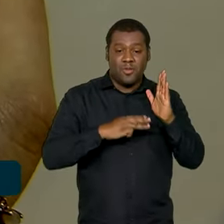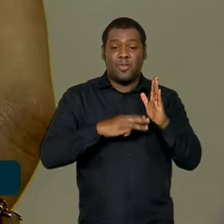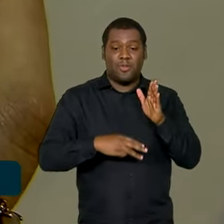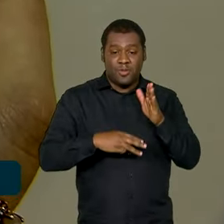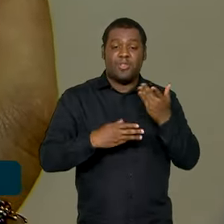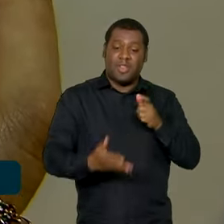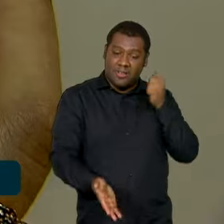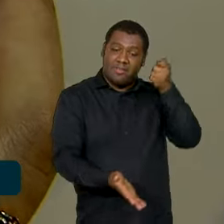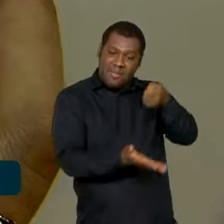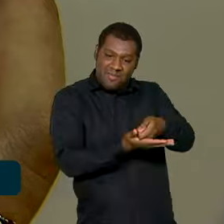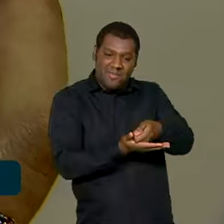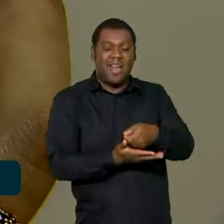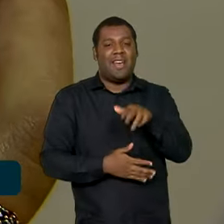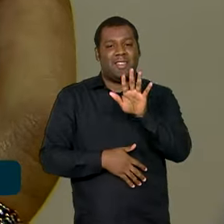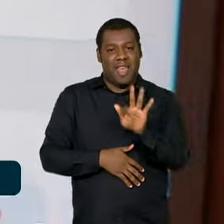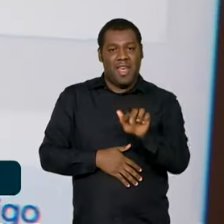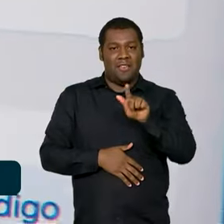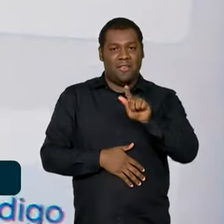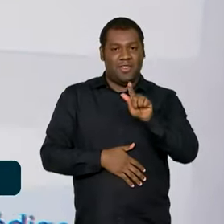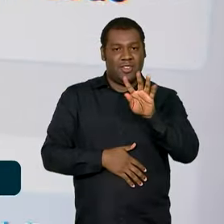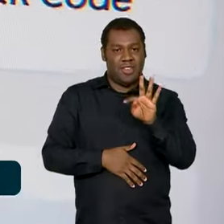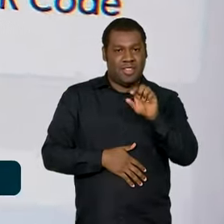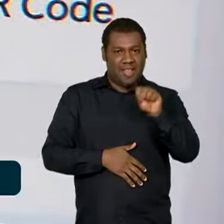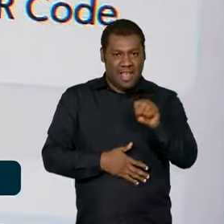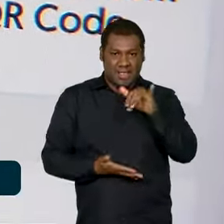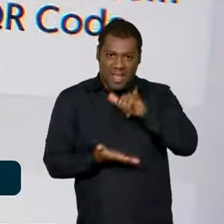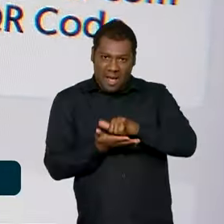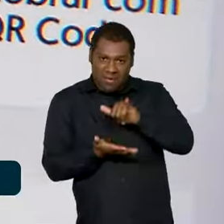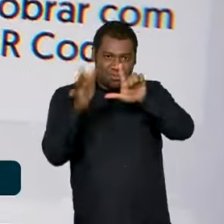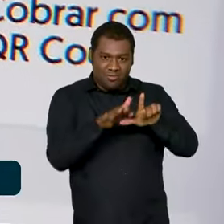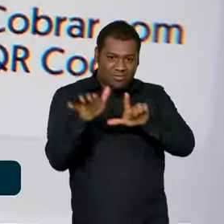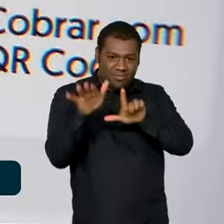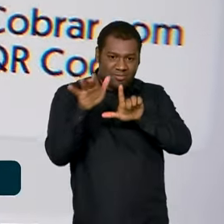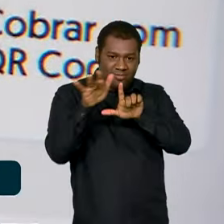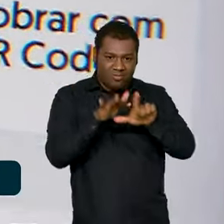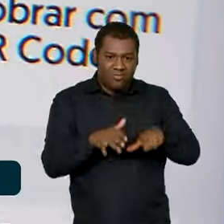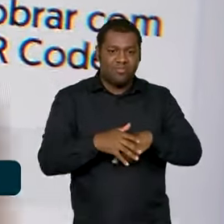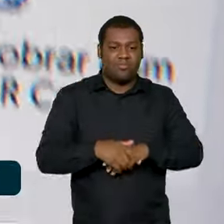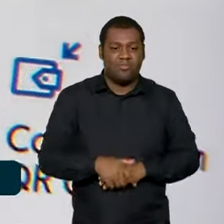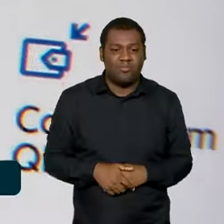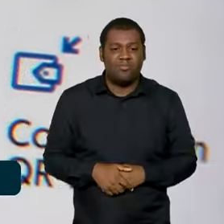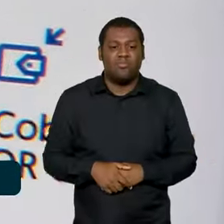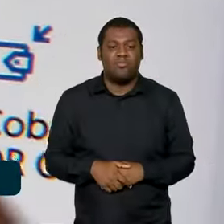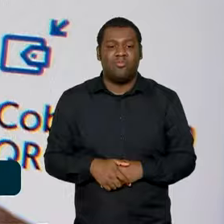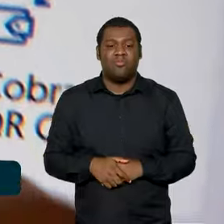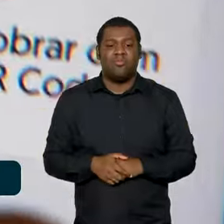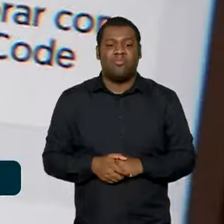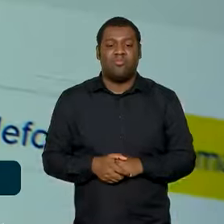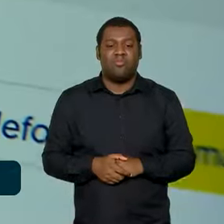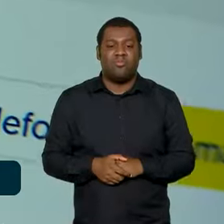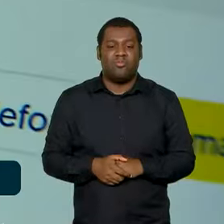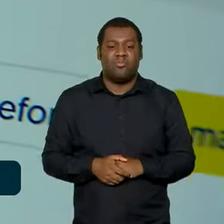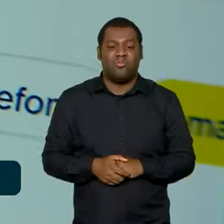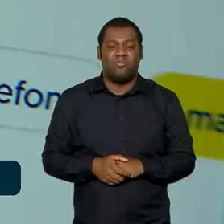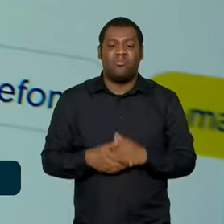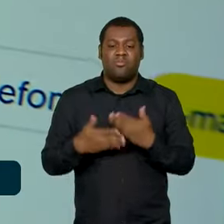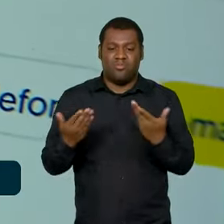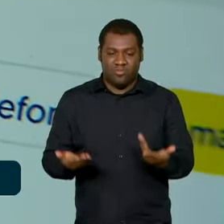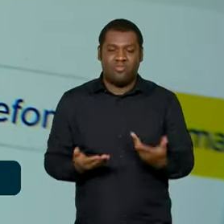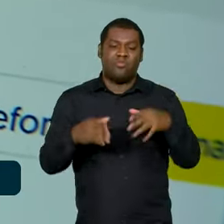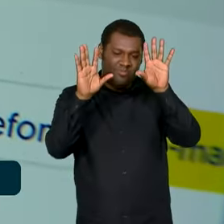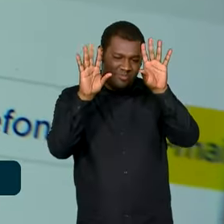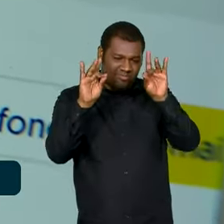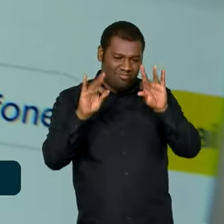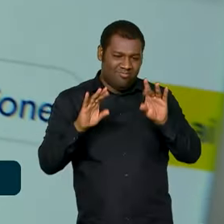pagamento do FGTS Digital, com vantagens como evitar o recolhimento de débitos já quitados e de guias